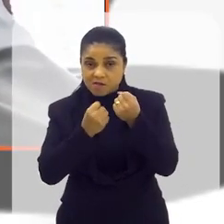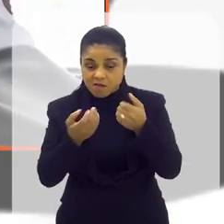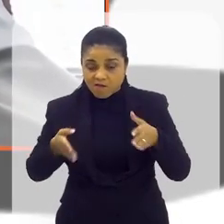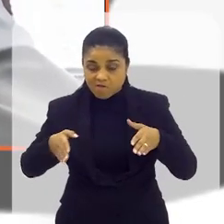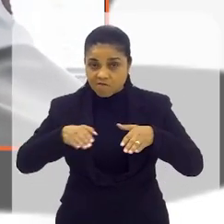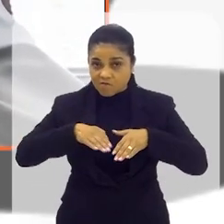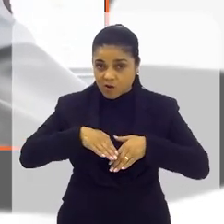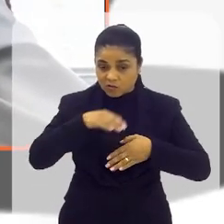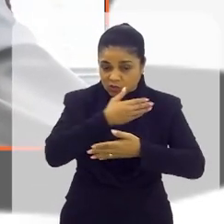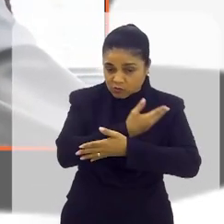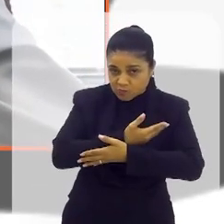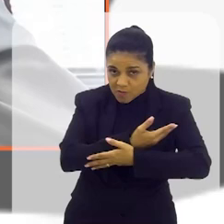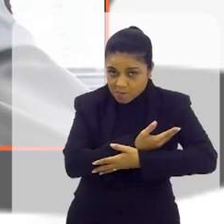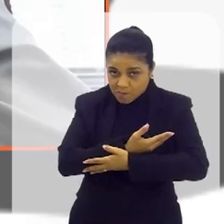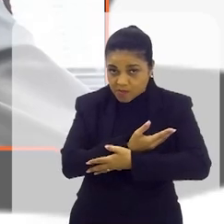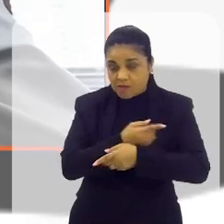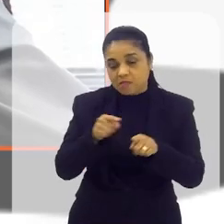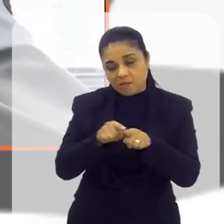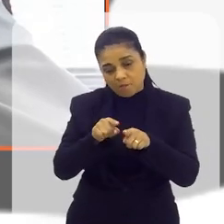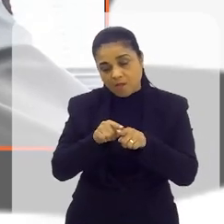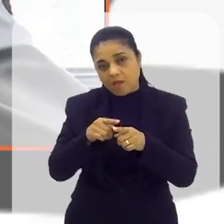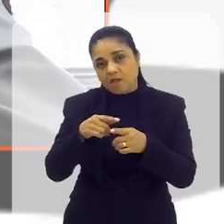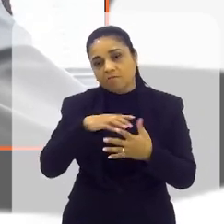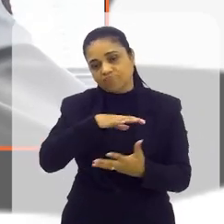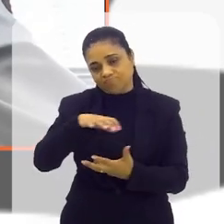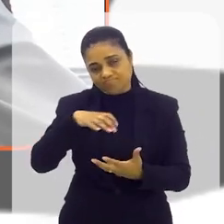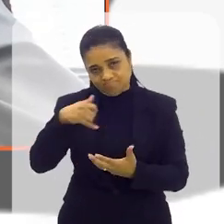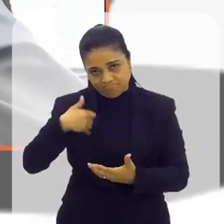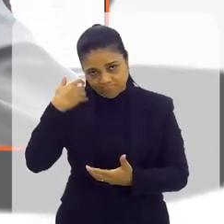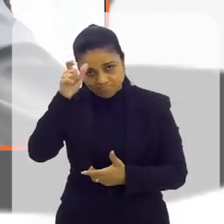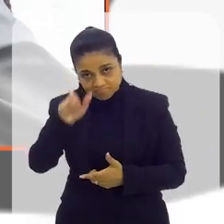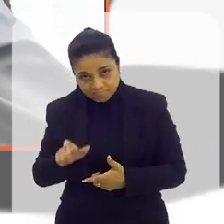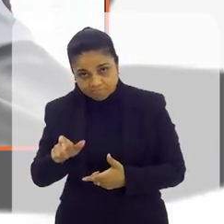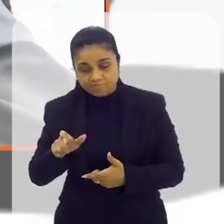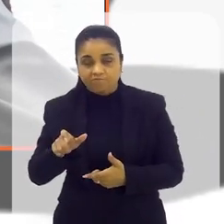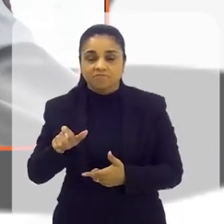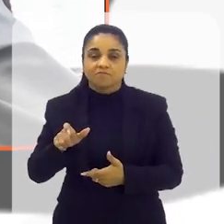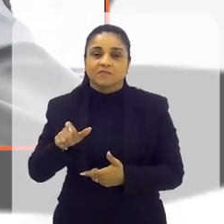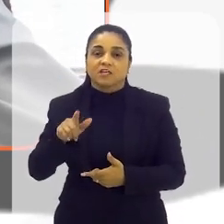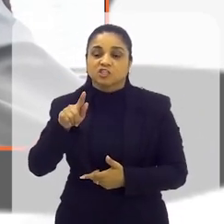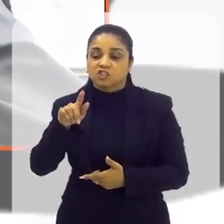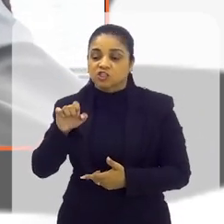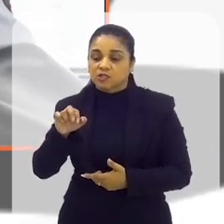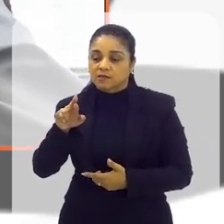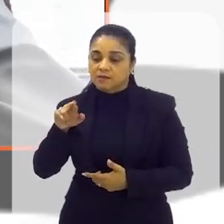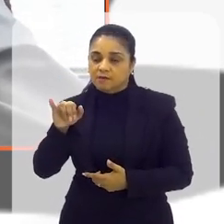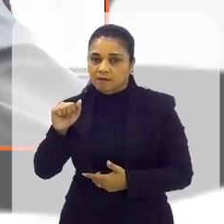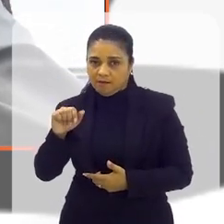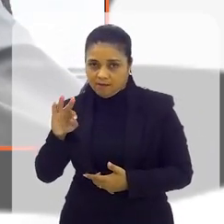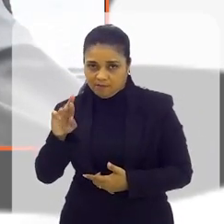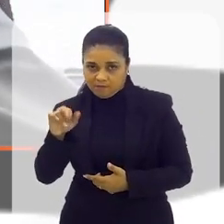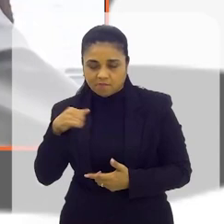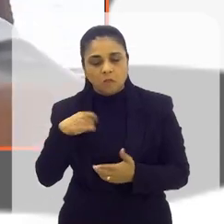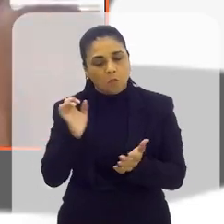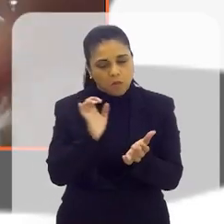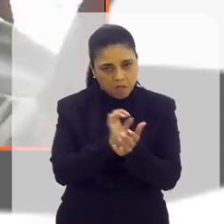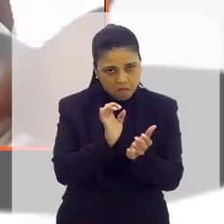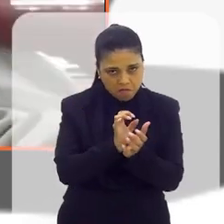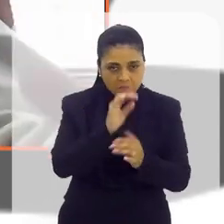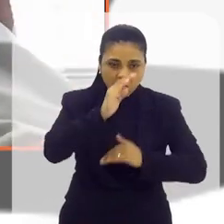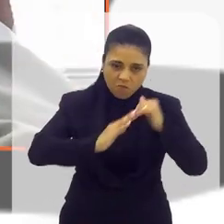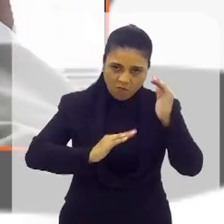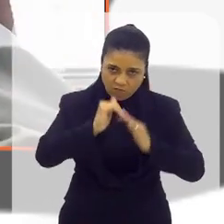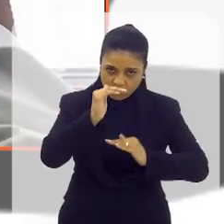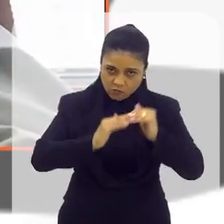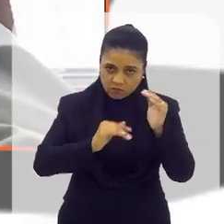fabrica a fralda, tanto infantil como geriátrica, com uma equipe, nós temos